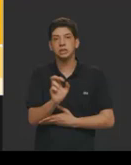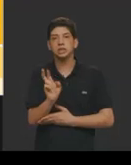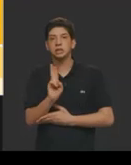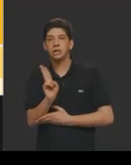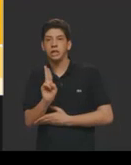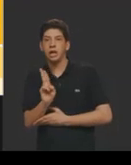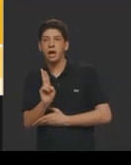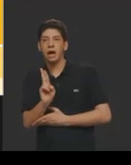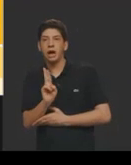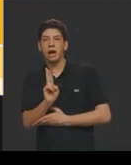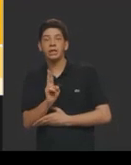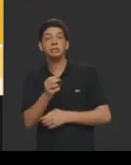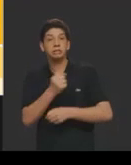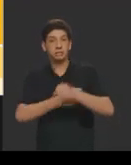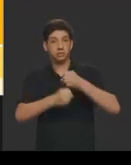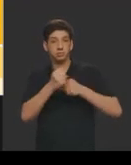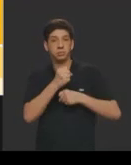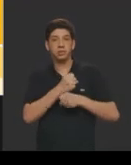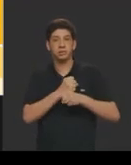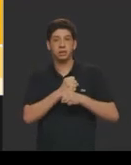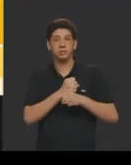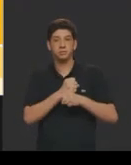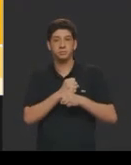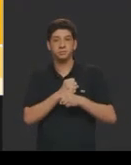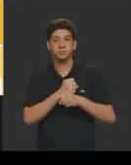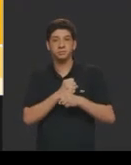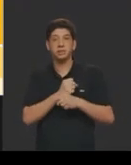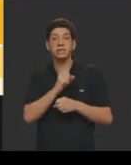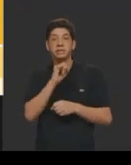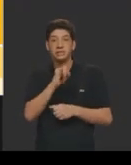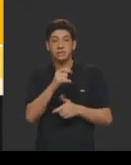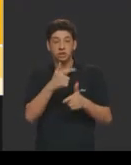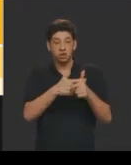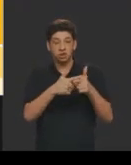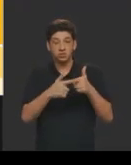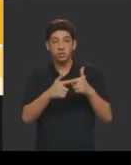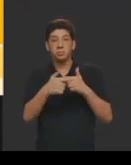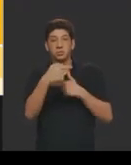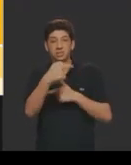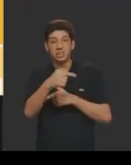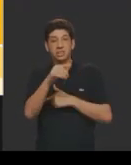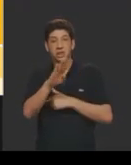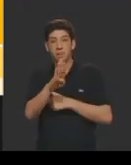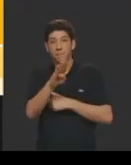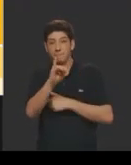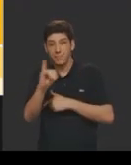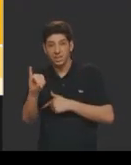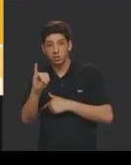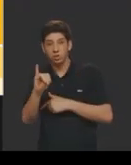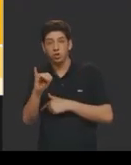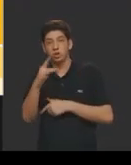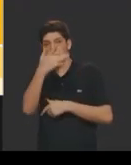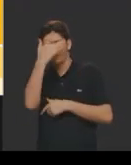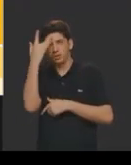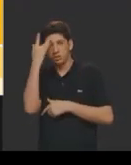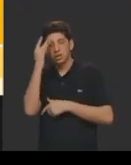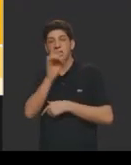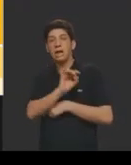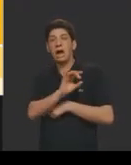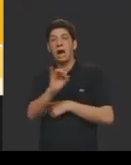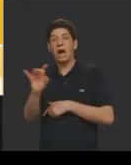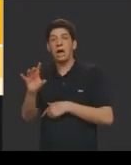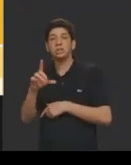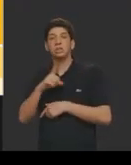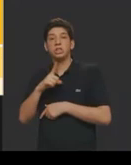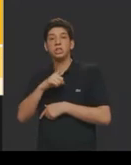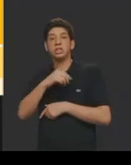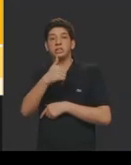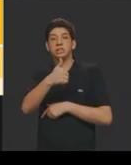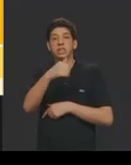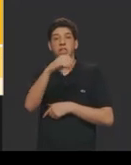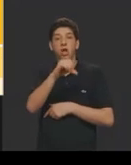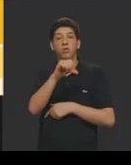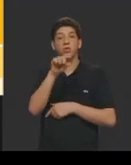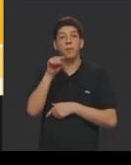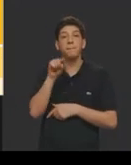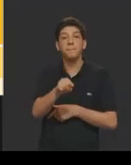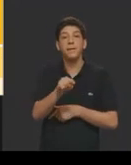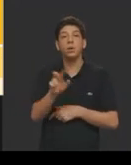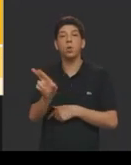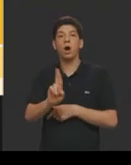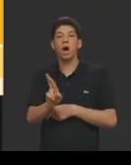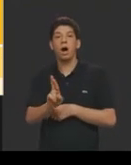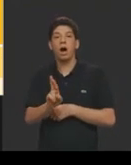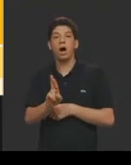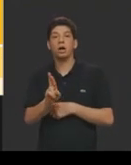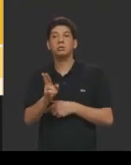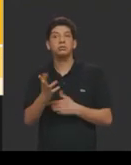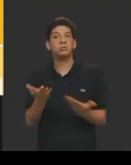no ano passado, se eu pegar e dividir por 7 bilhões de pessoas, cada pessoa teria 19 mil reais, que